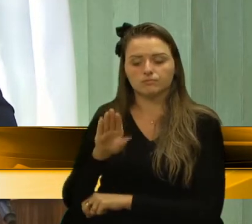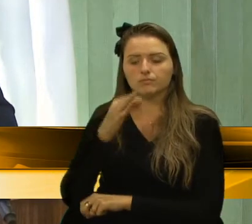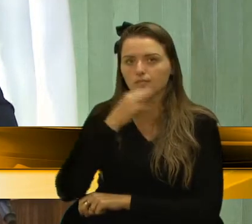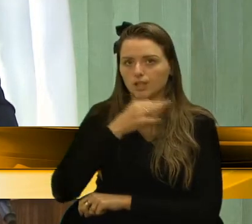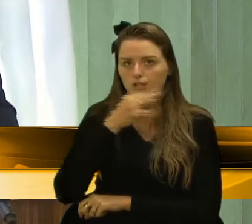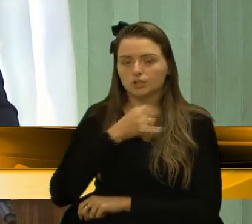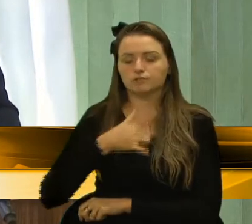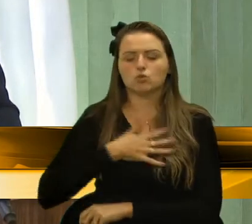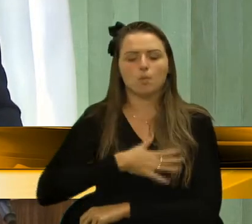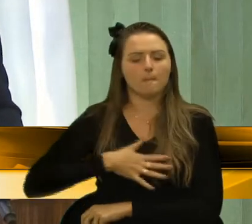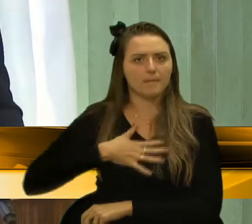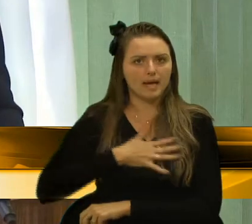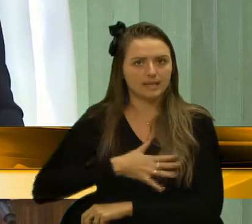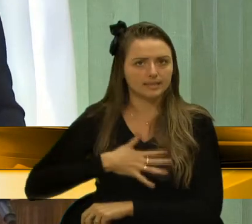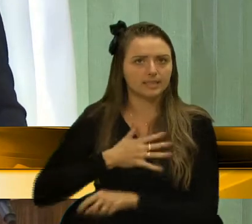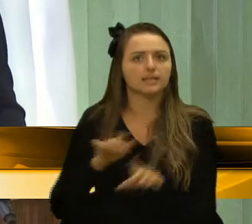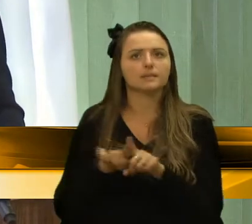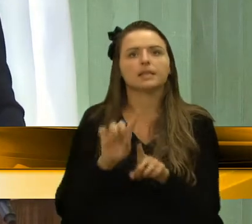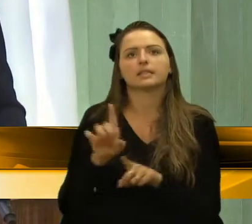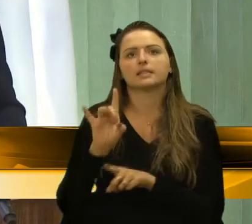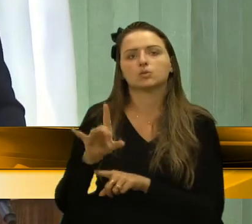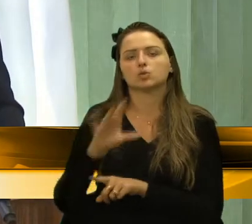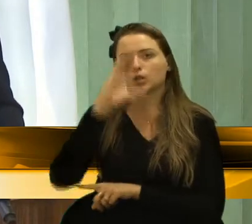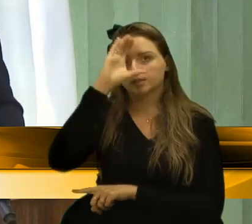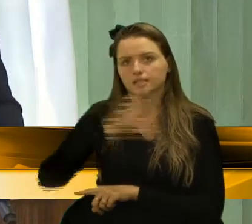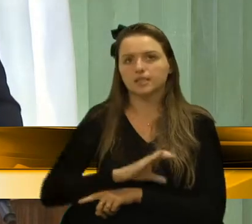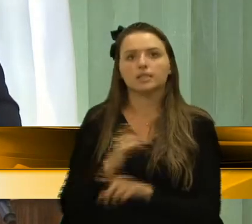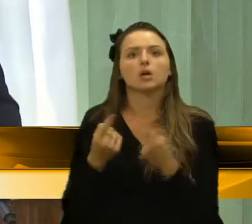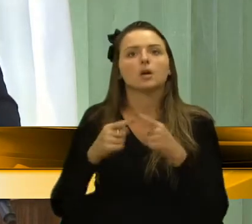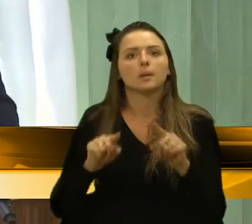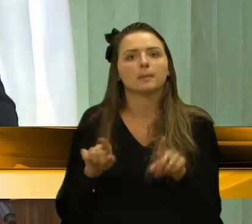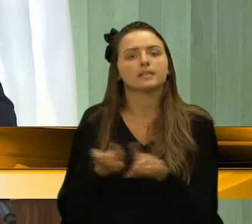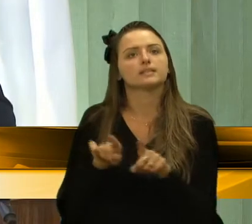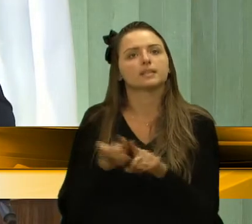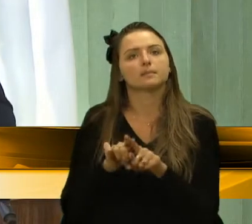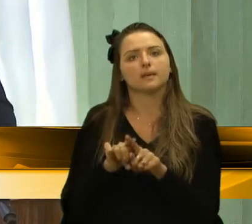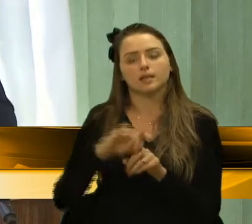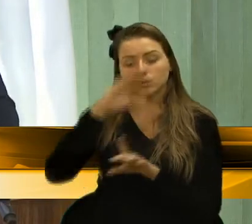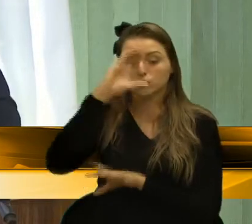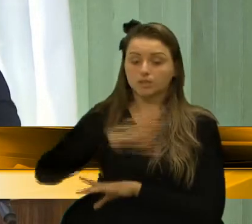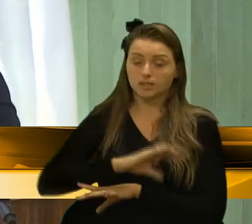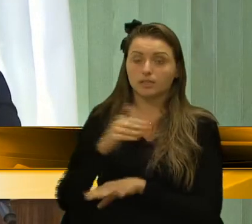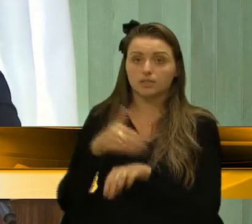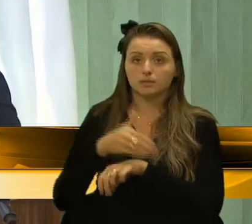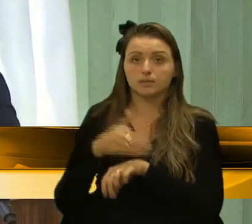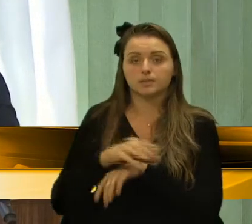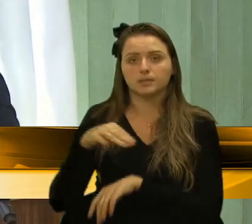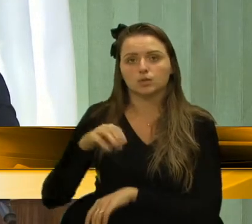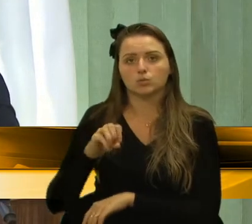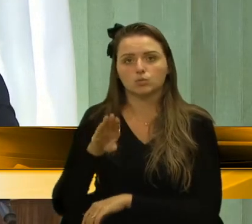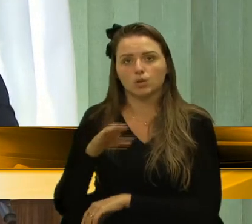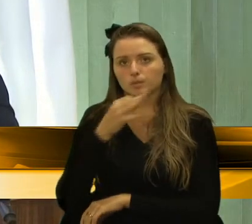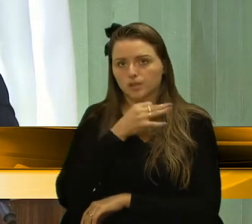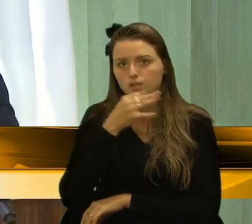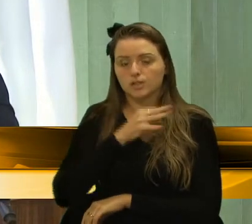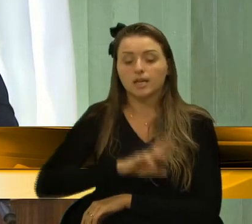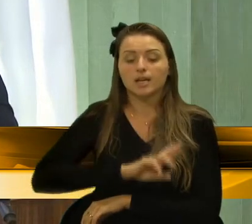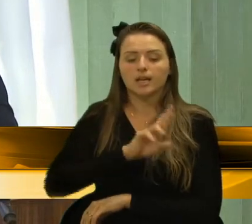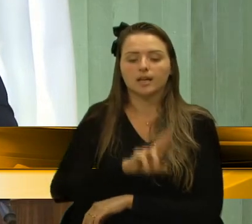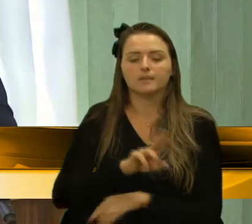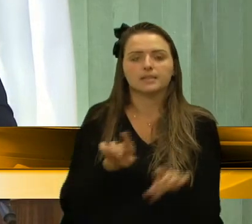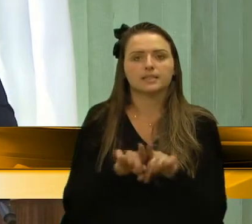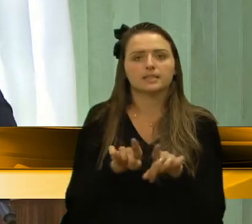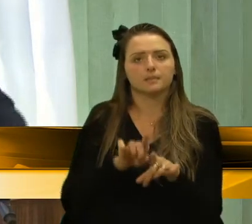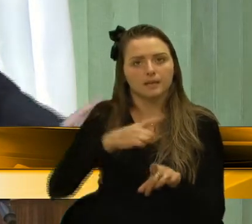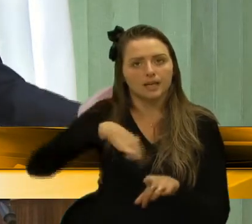prazer também, não só como cidadão, como vereador, mas, principalmente, como cidadão. Inclusive, representei a